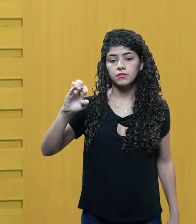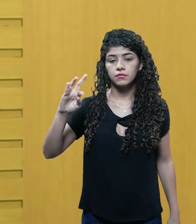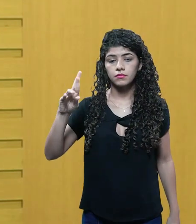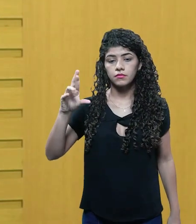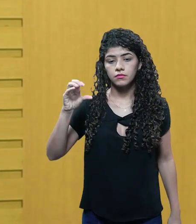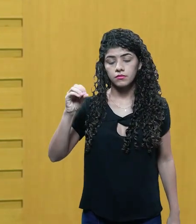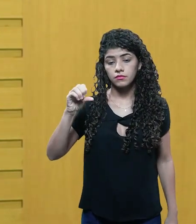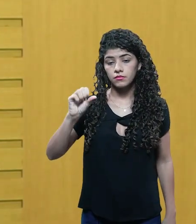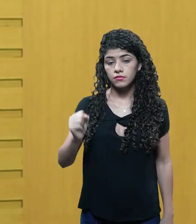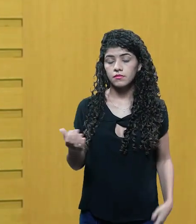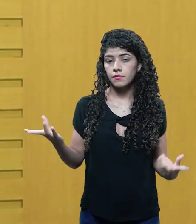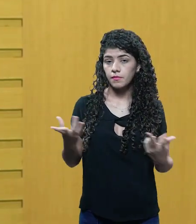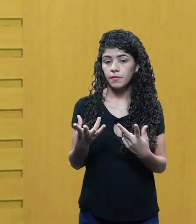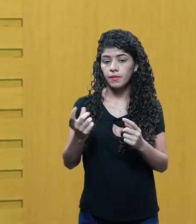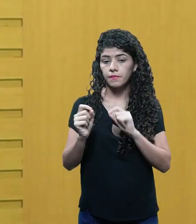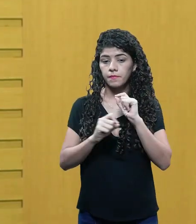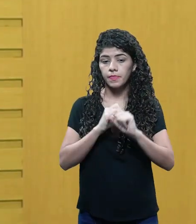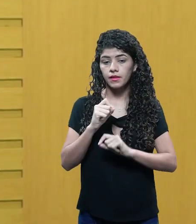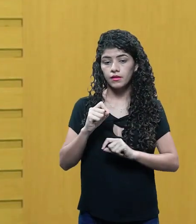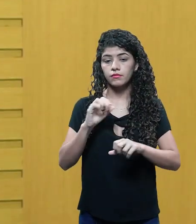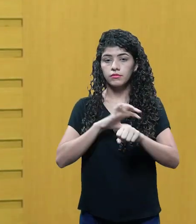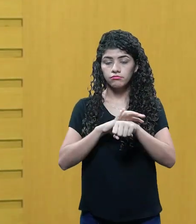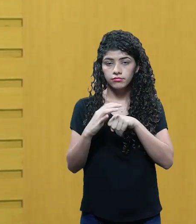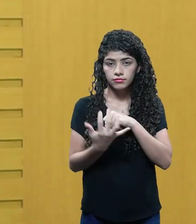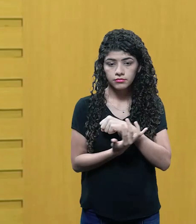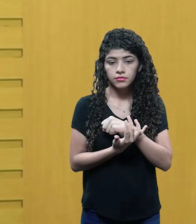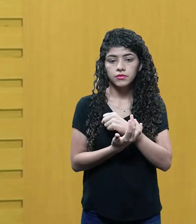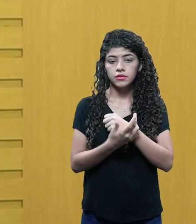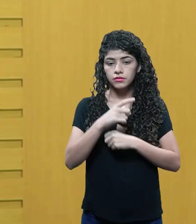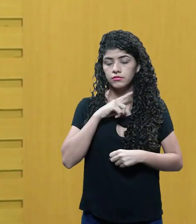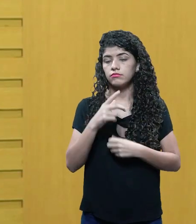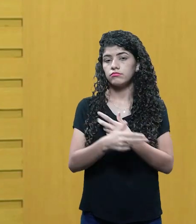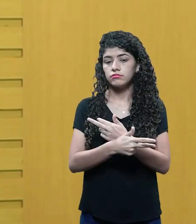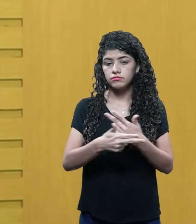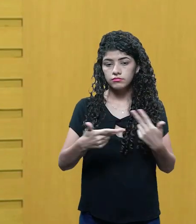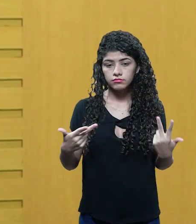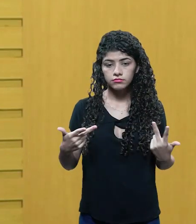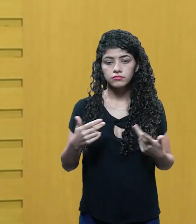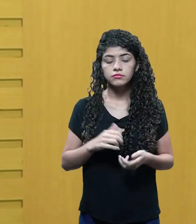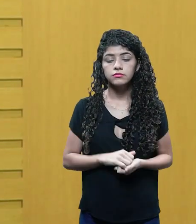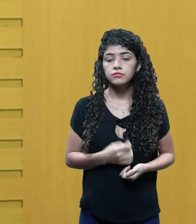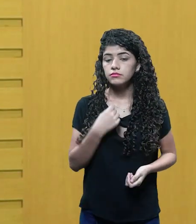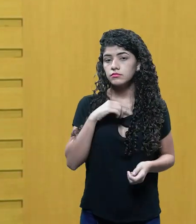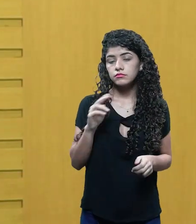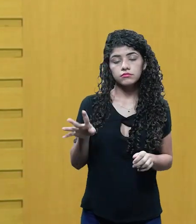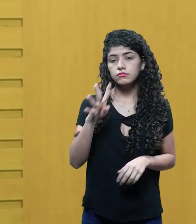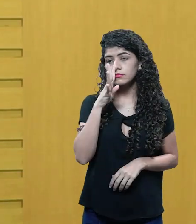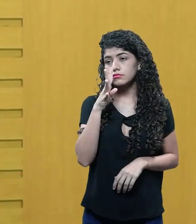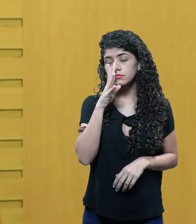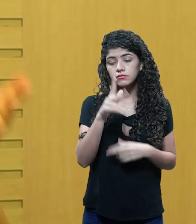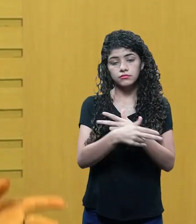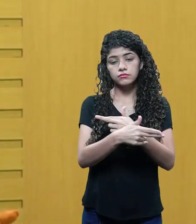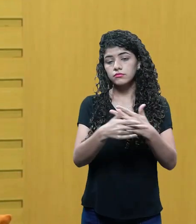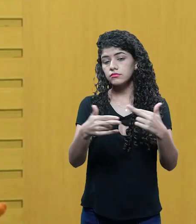produto audiovisual sobre a questão que a gente está vivendo no momento, que é a pandemia do coronavírus, certo? Então, eu mesmo já